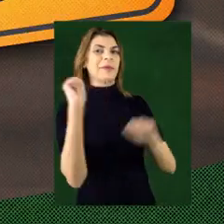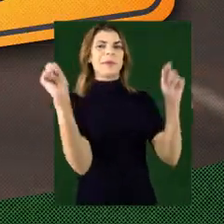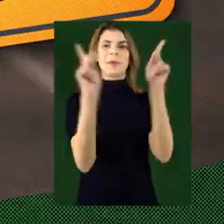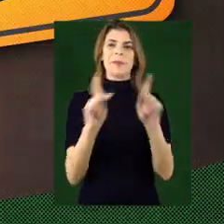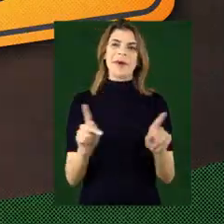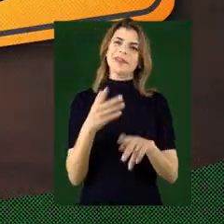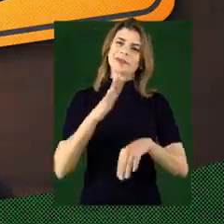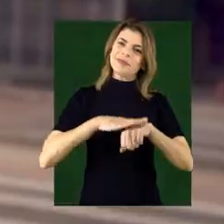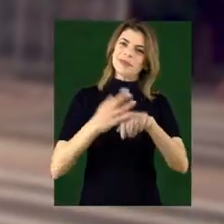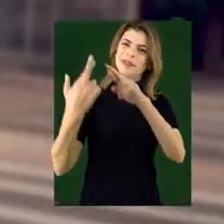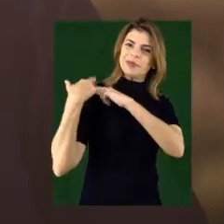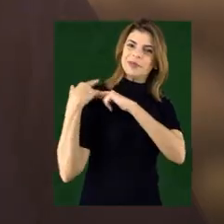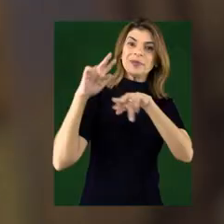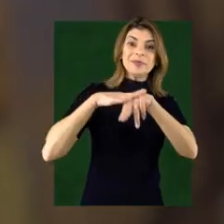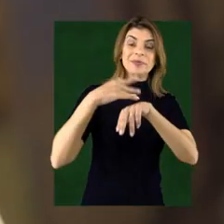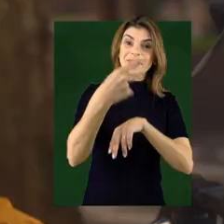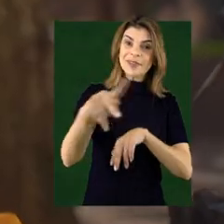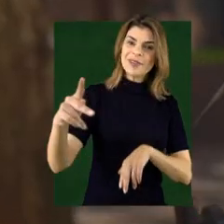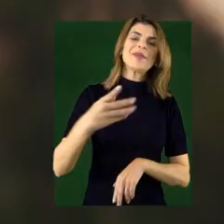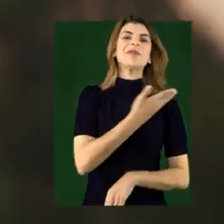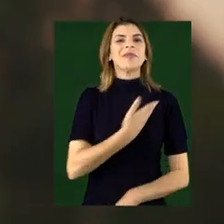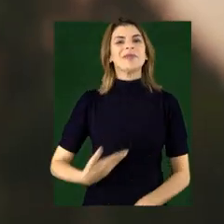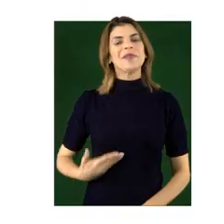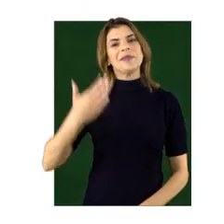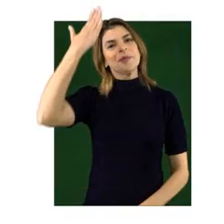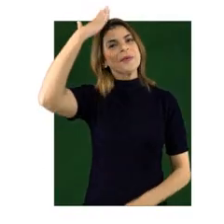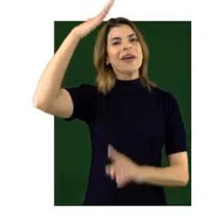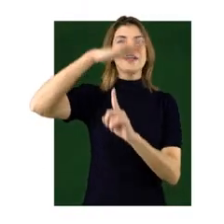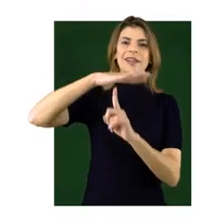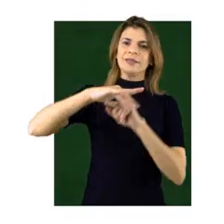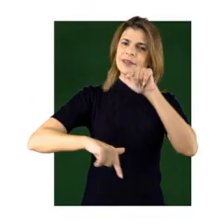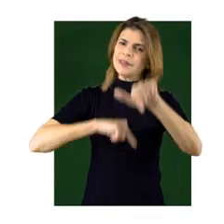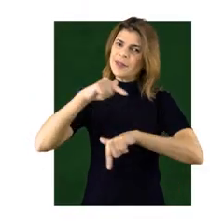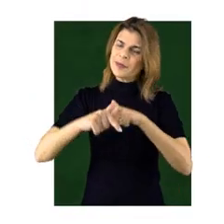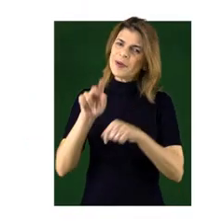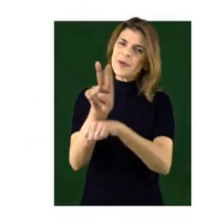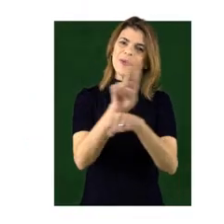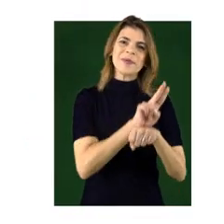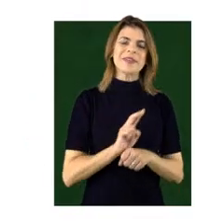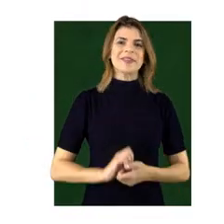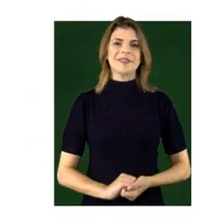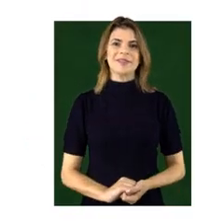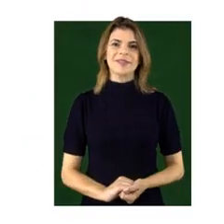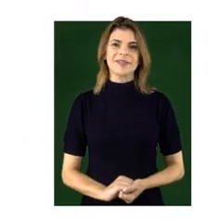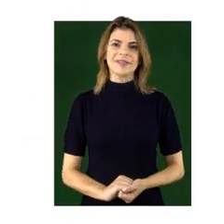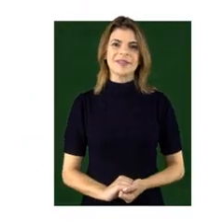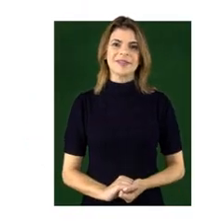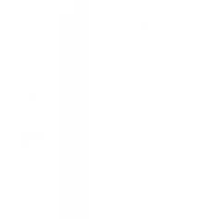moto consciente no rolê Paz no trânsito, começa por você Detran e Governo do Paraná Terra de gente que trabalha e cuida